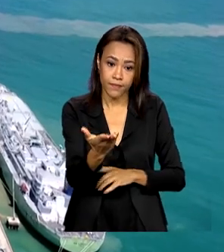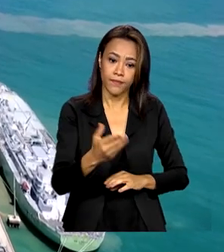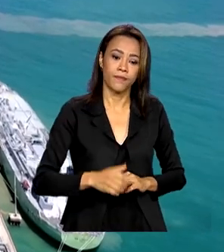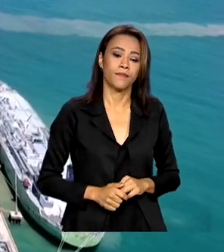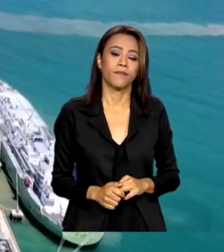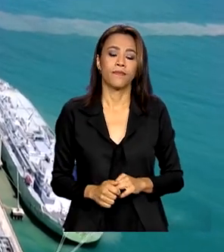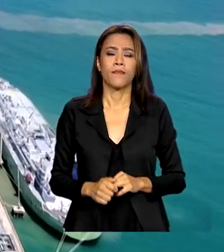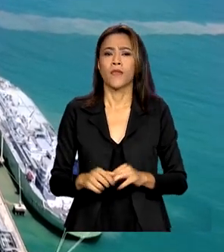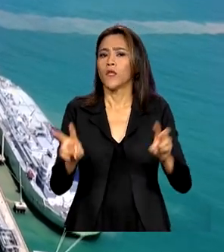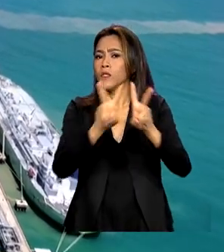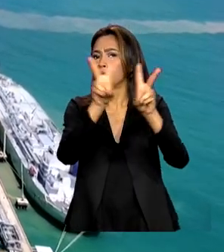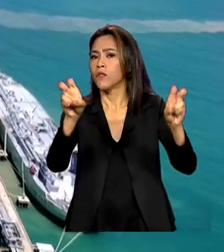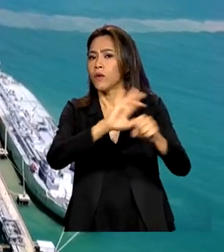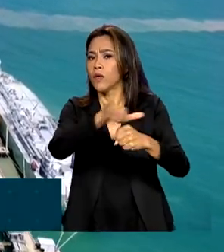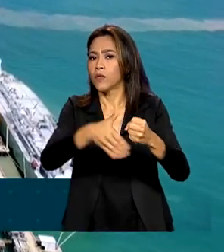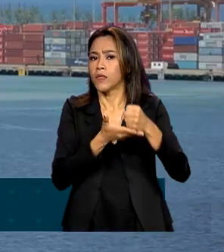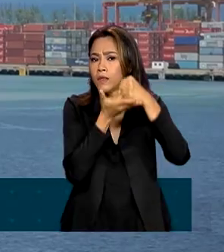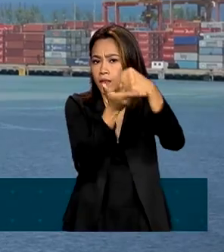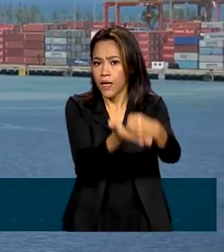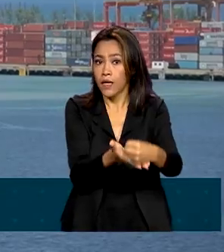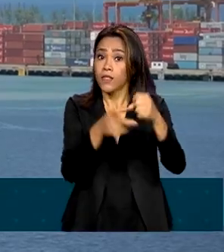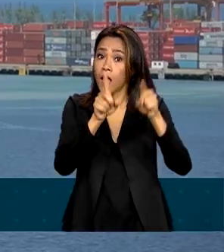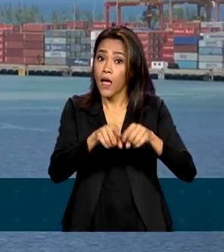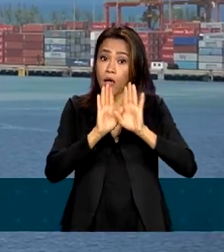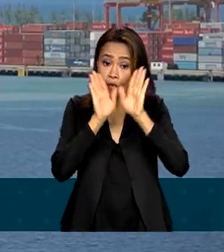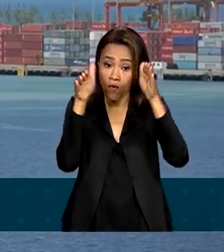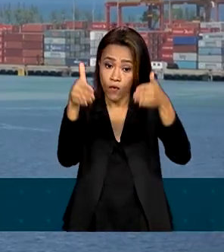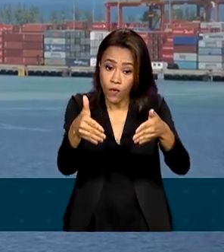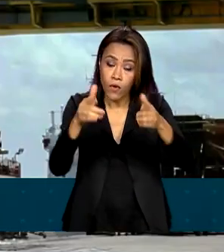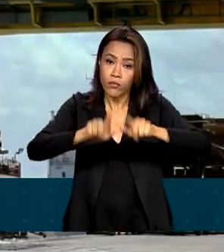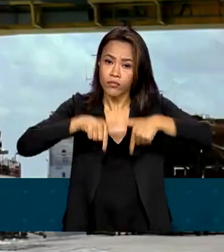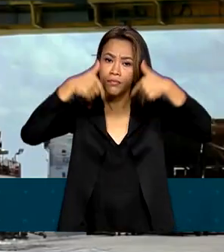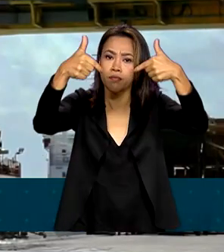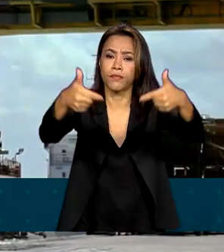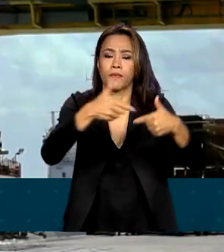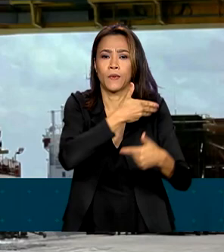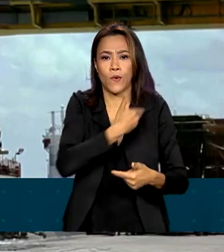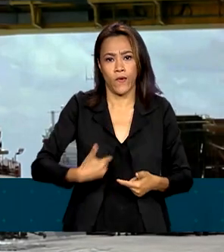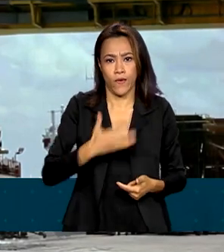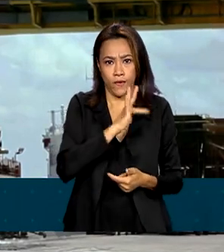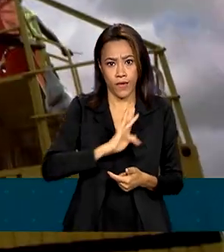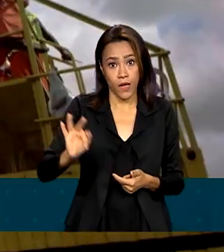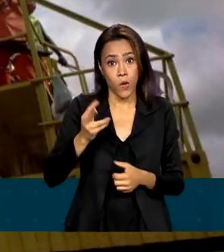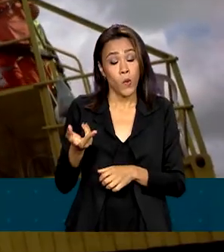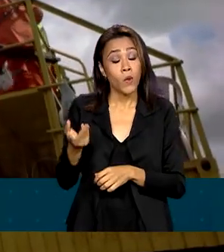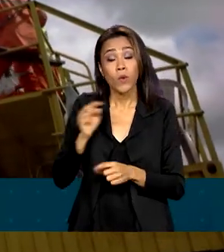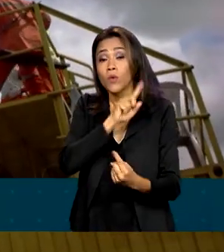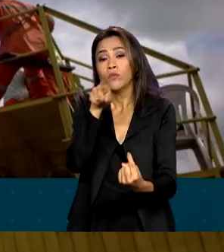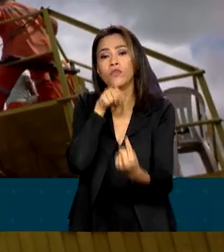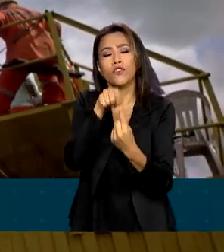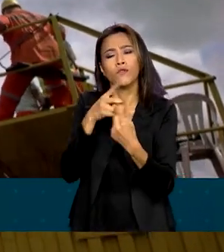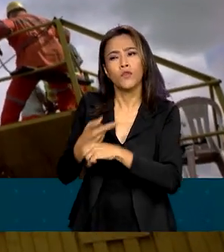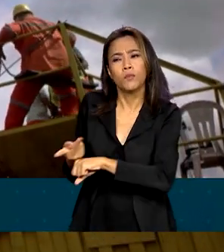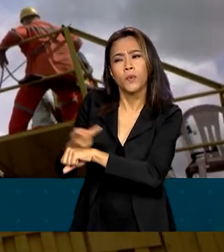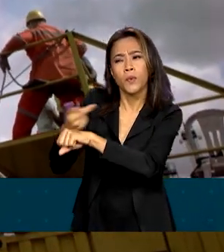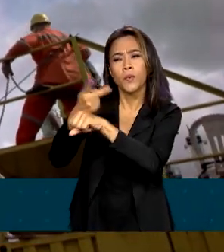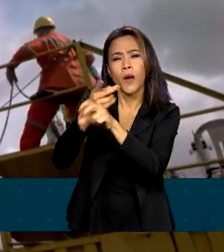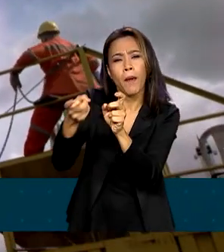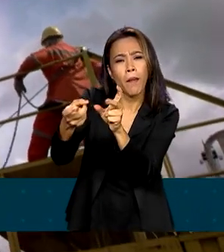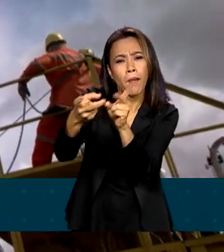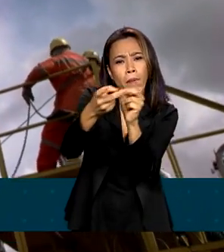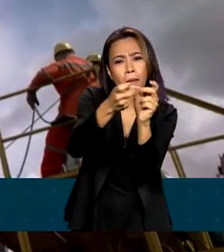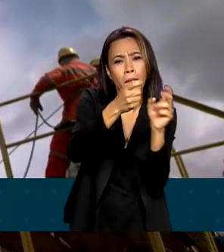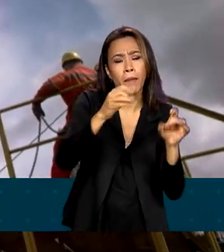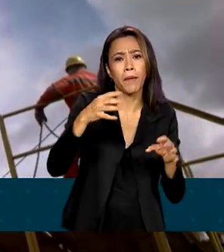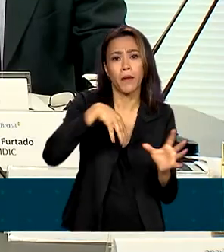A sustentabilidade estará no centro das ações do governo federal na busca por novos mercados internacionais para os